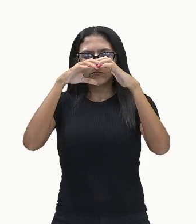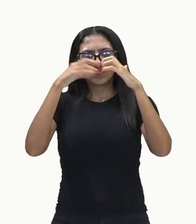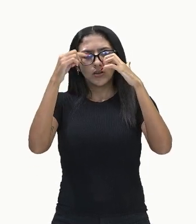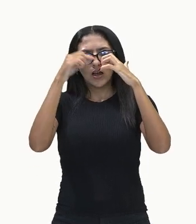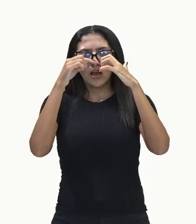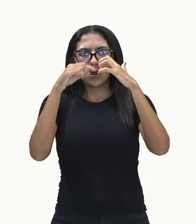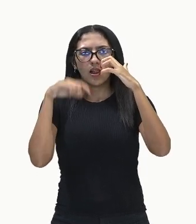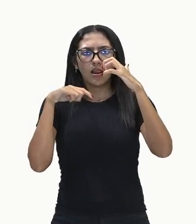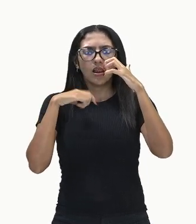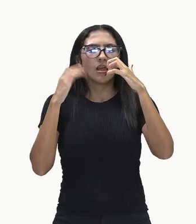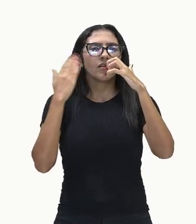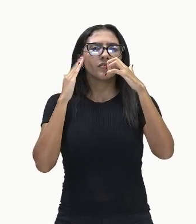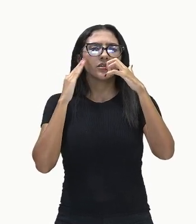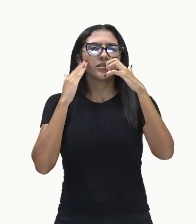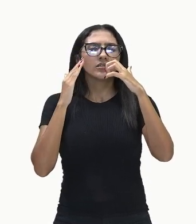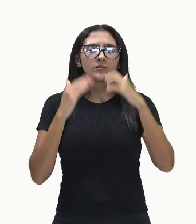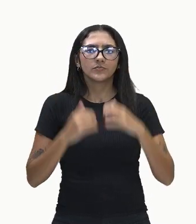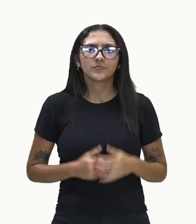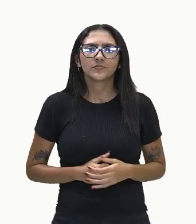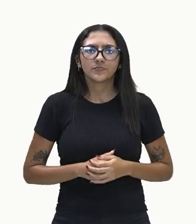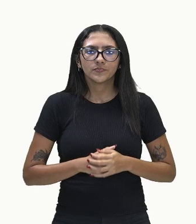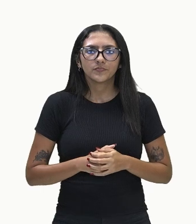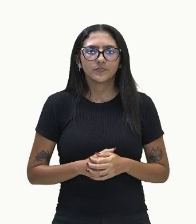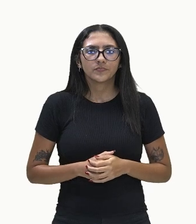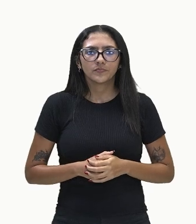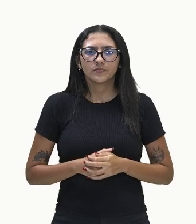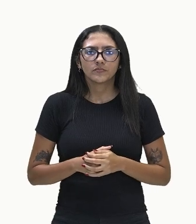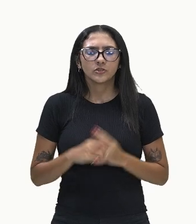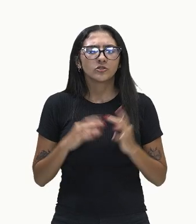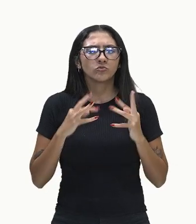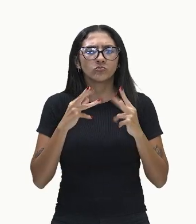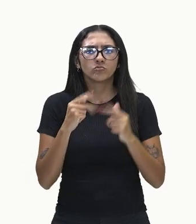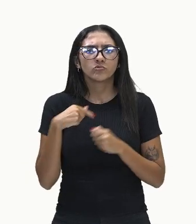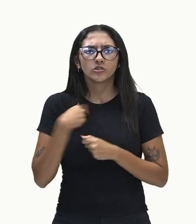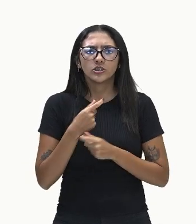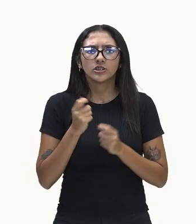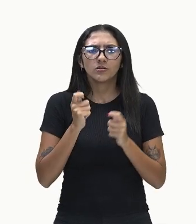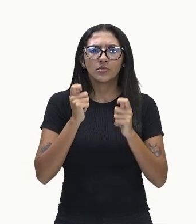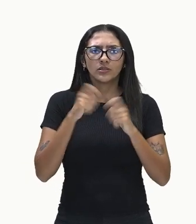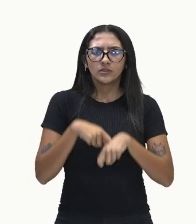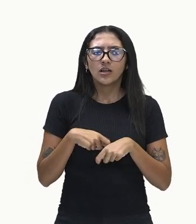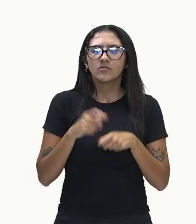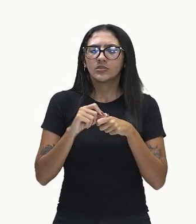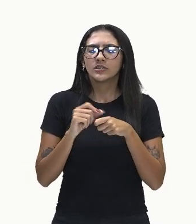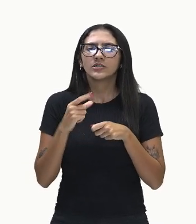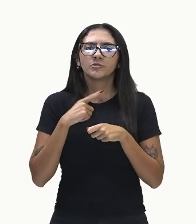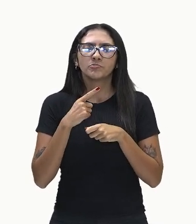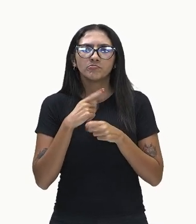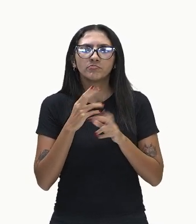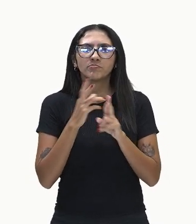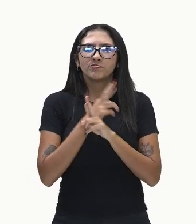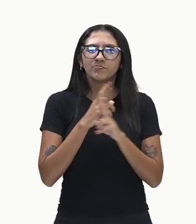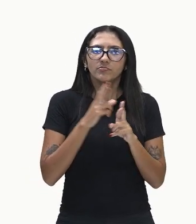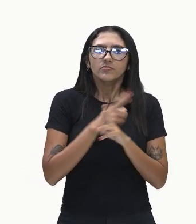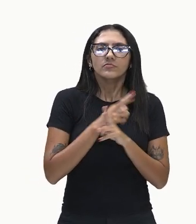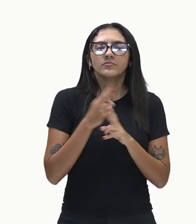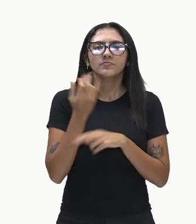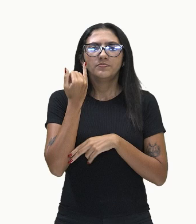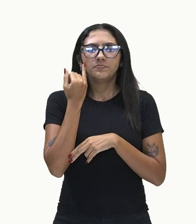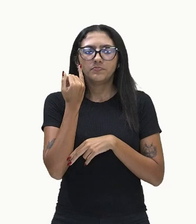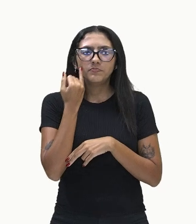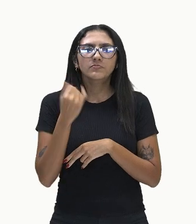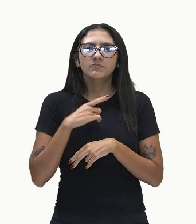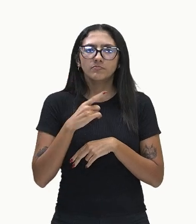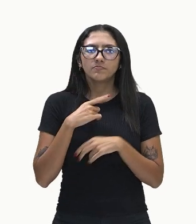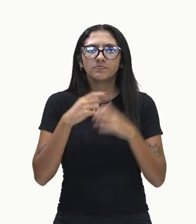O cérebro é fantástico, gente, tudo de mais incrível que nós conseguimos realizar, é interpretado, é processado ou de alguma maneira